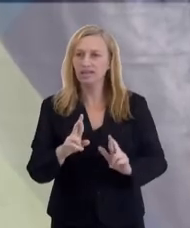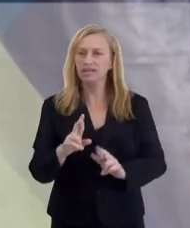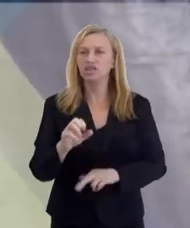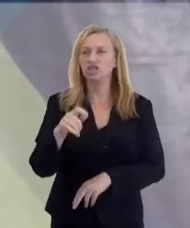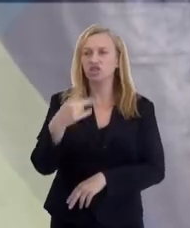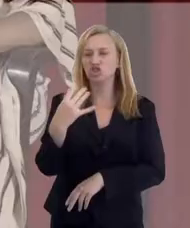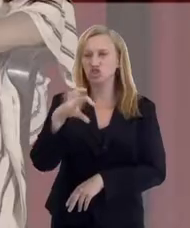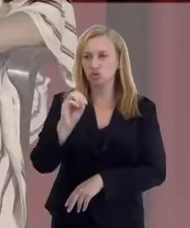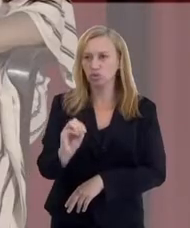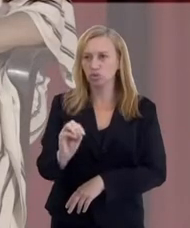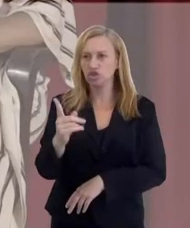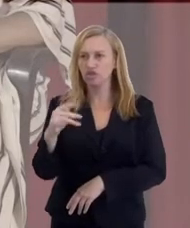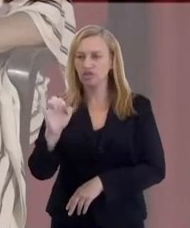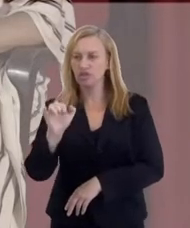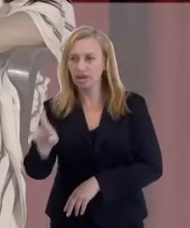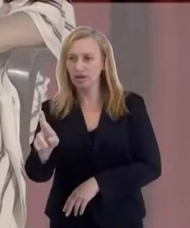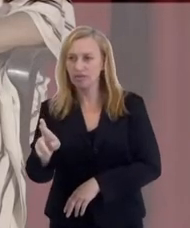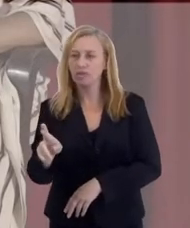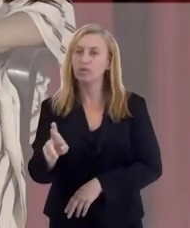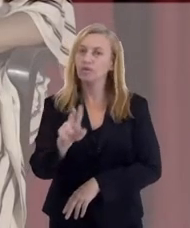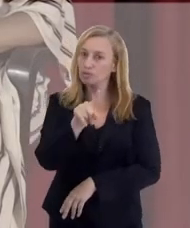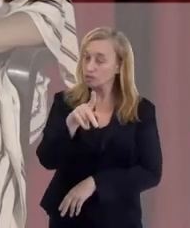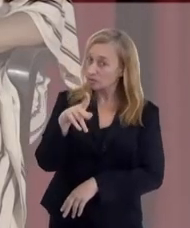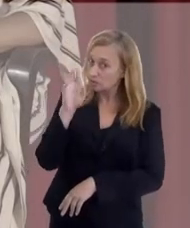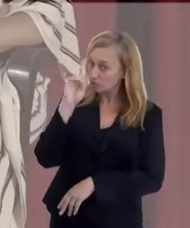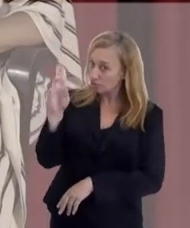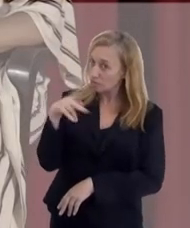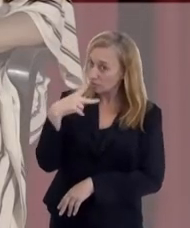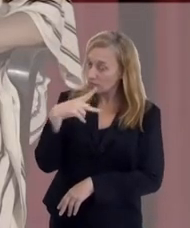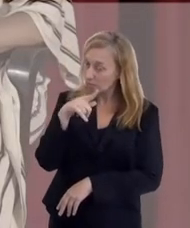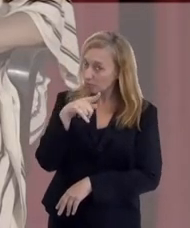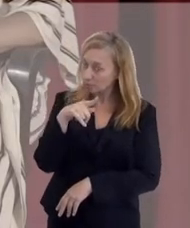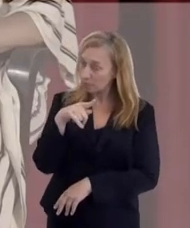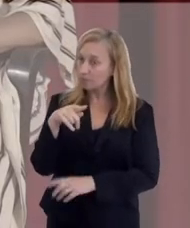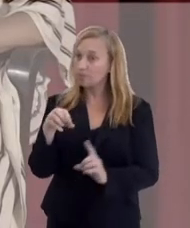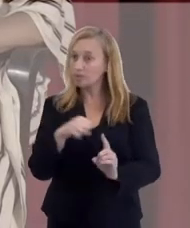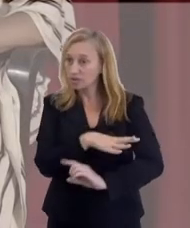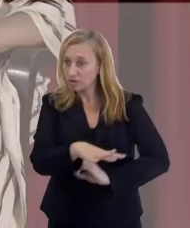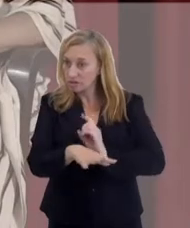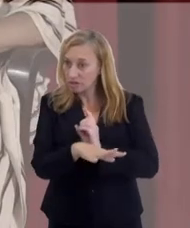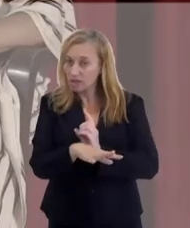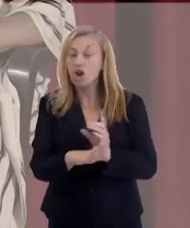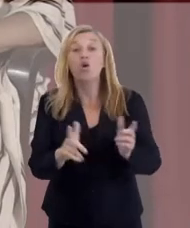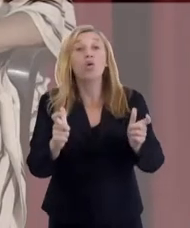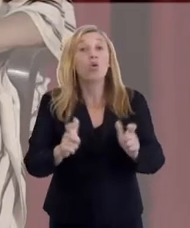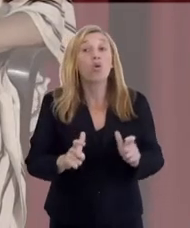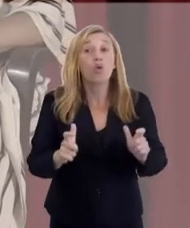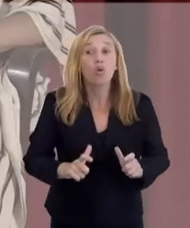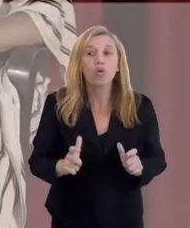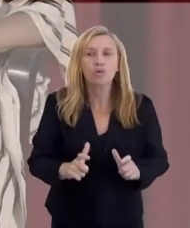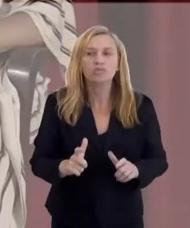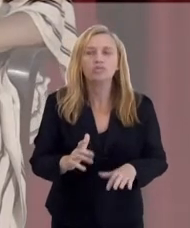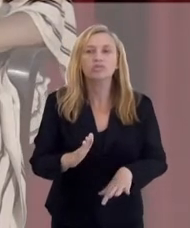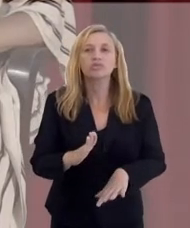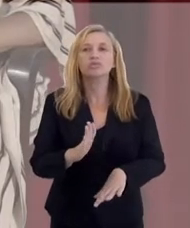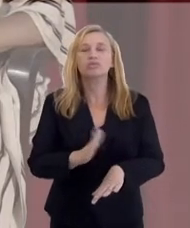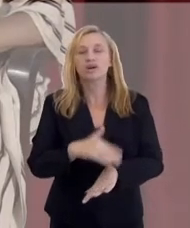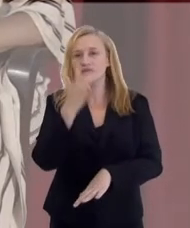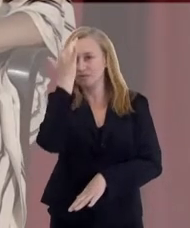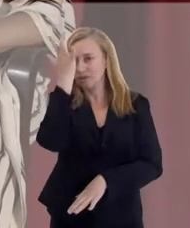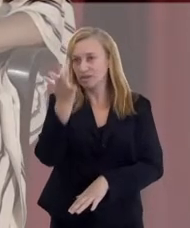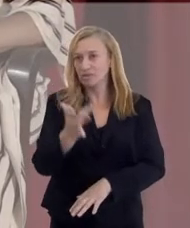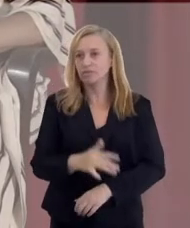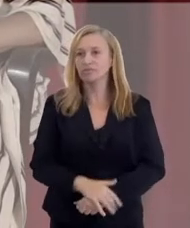as outras religiões. Você falou uma coisa em interagir com a sociedade. Hoje pode estar um pouco mais